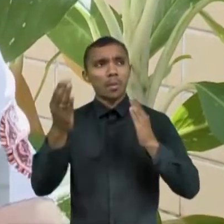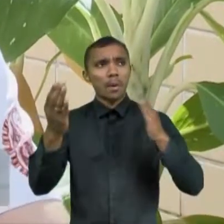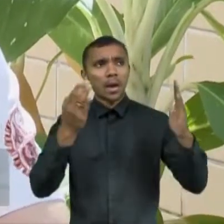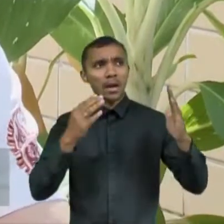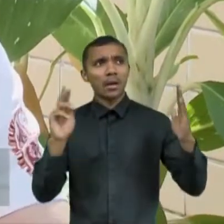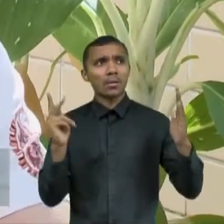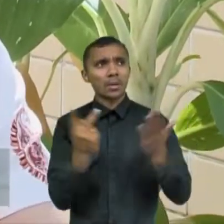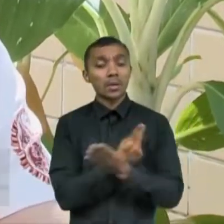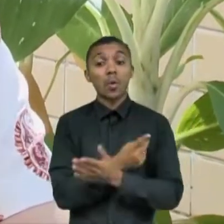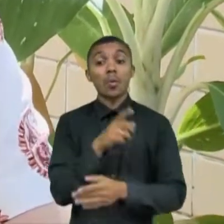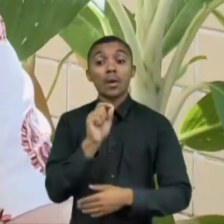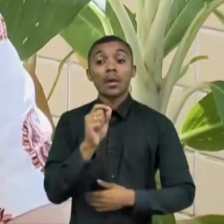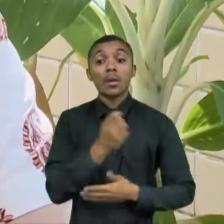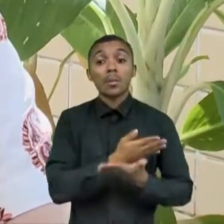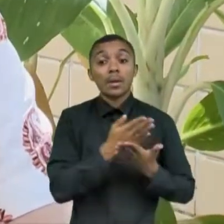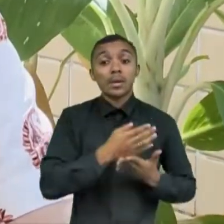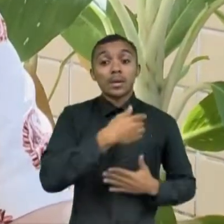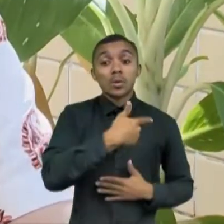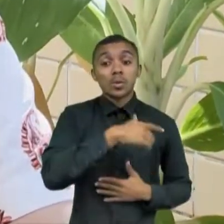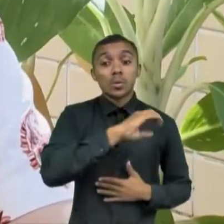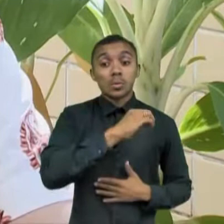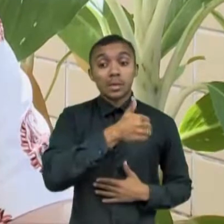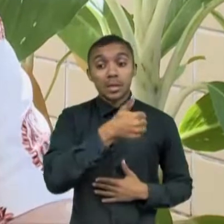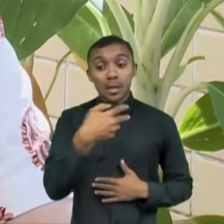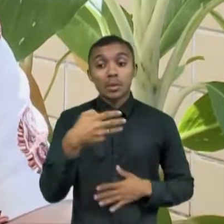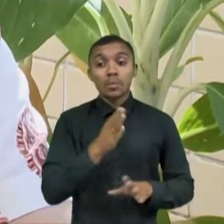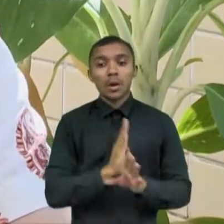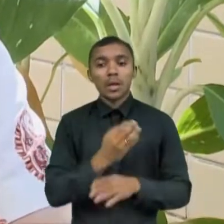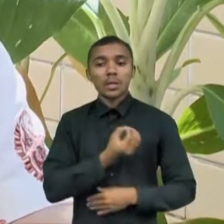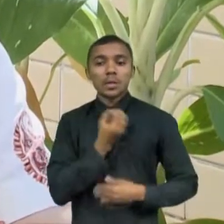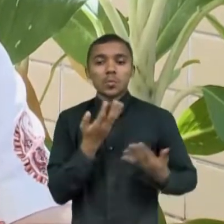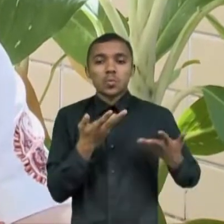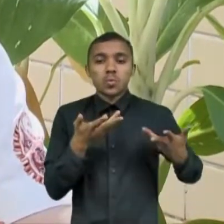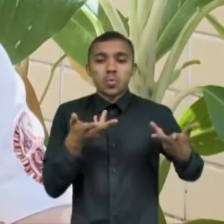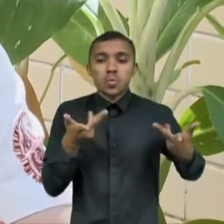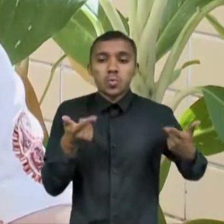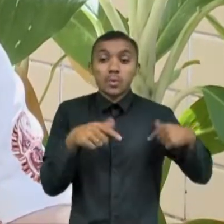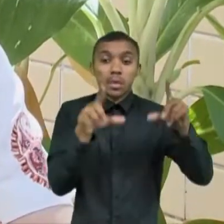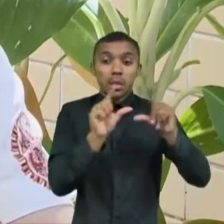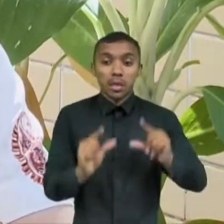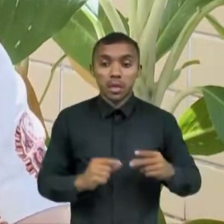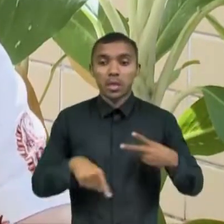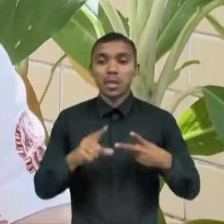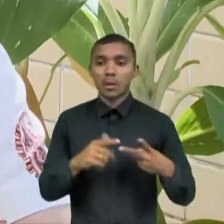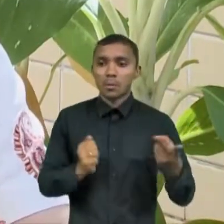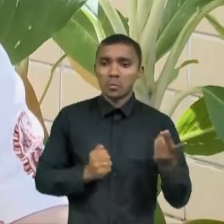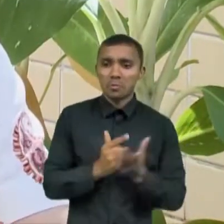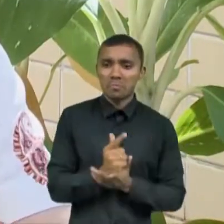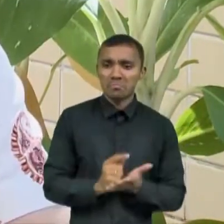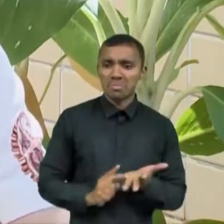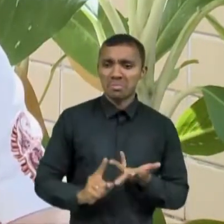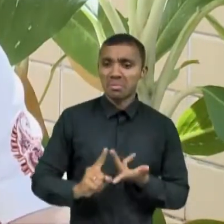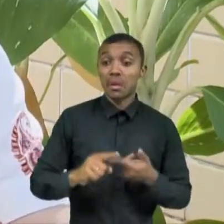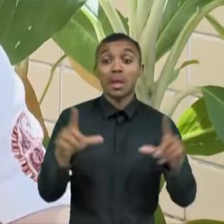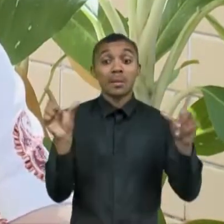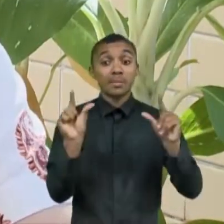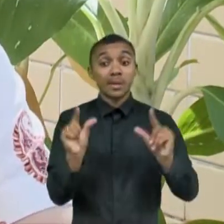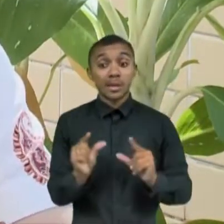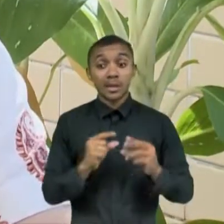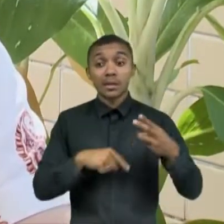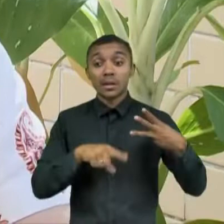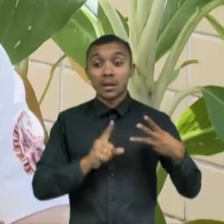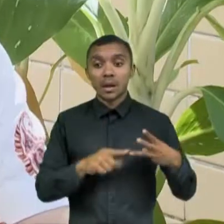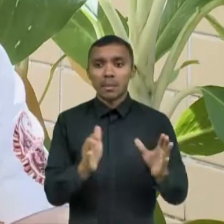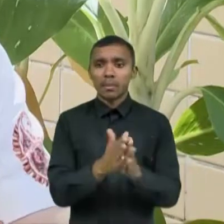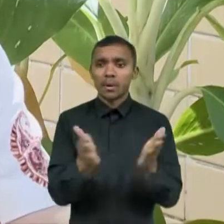que é uma diminuição da qualidade de vida, diminuição do poder de compra do trabalhador, aumento de pobreza.